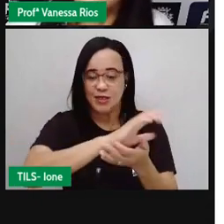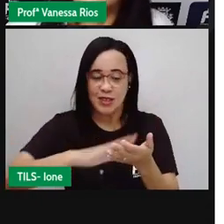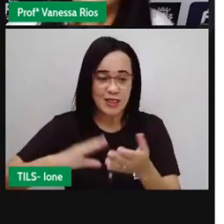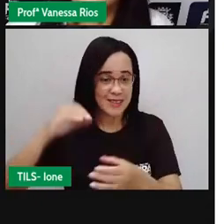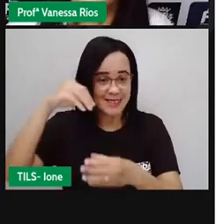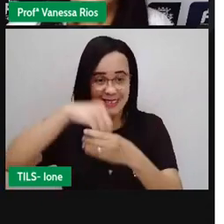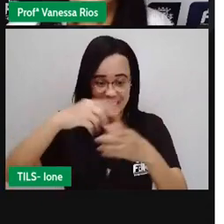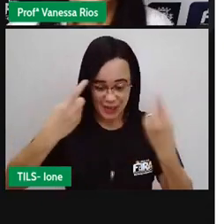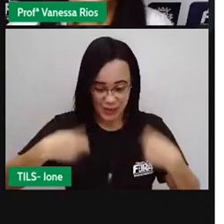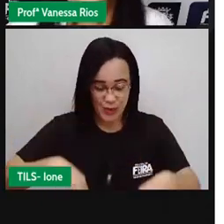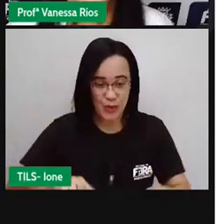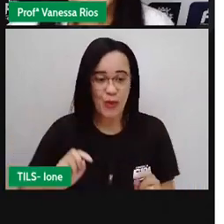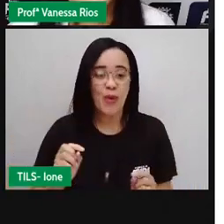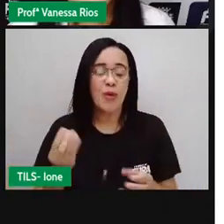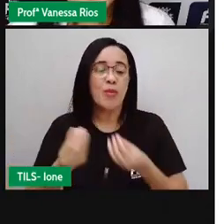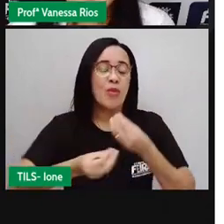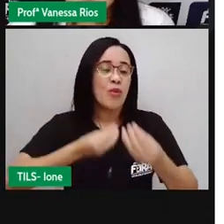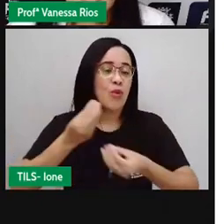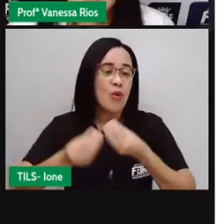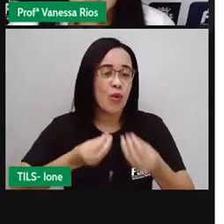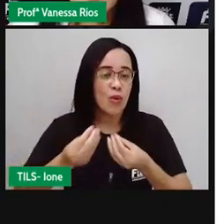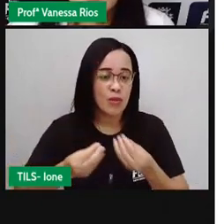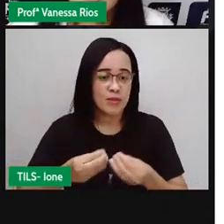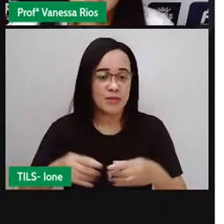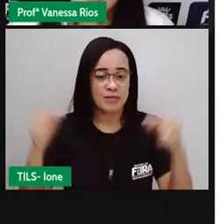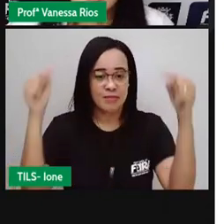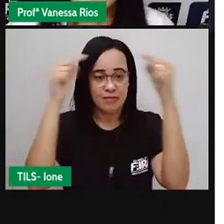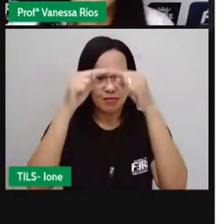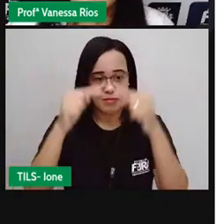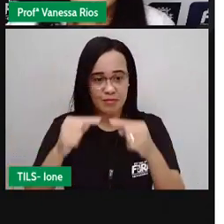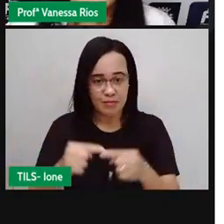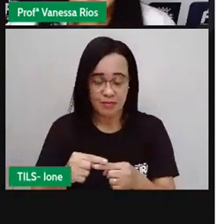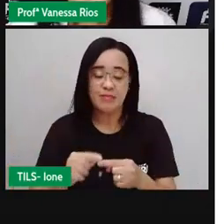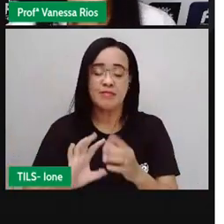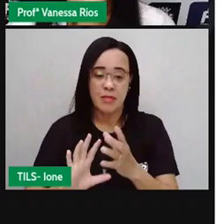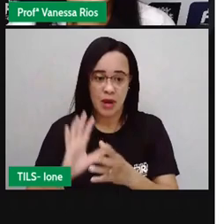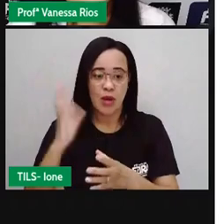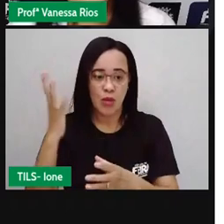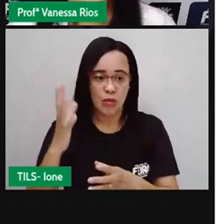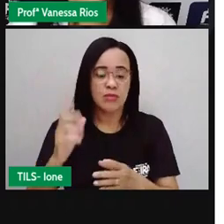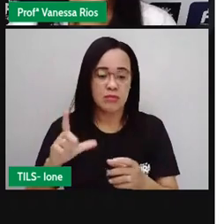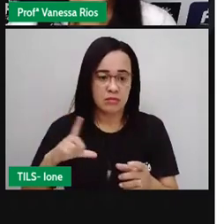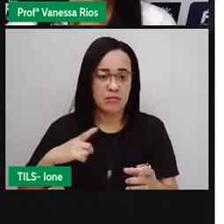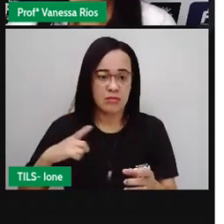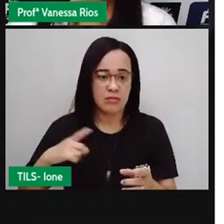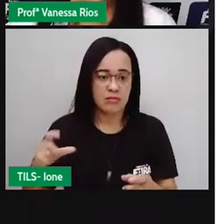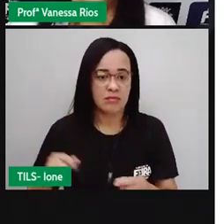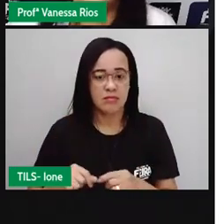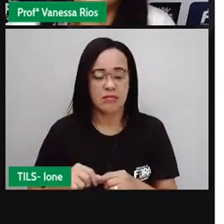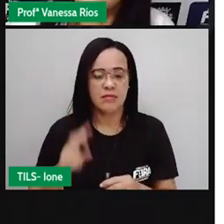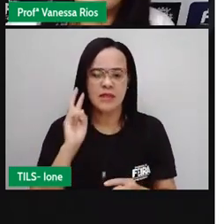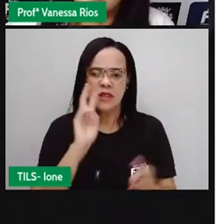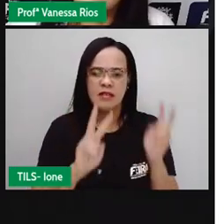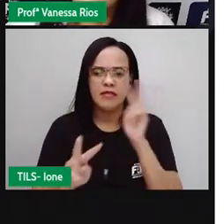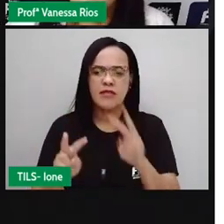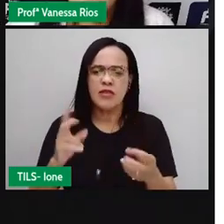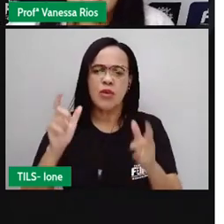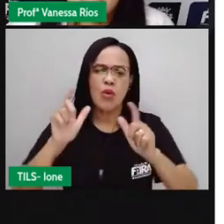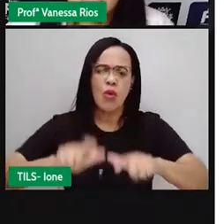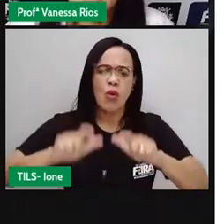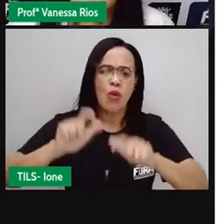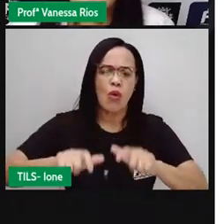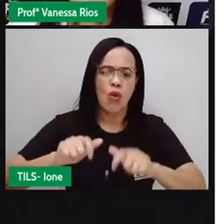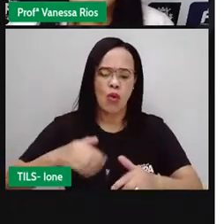desempenha para o nosso corpo, elas possam ali acontecer. E aí a gente já viu por onde é que esse processo